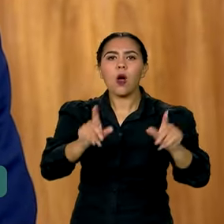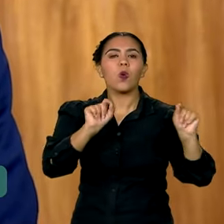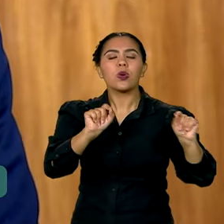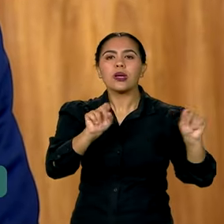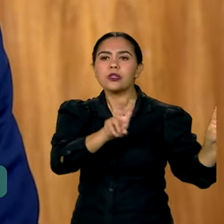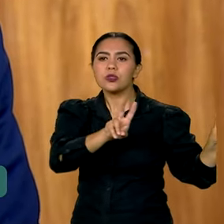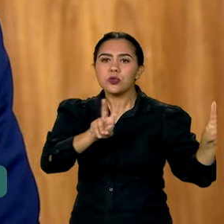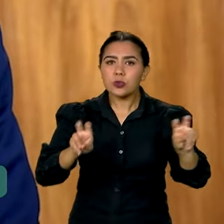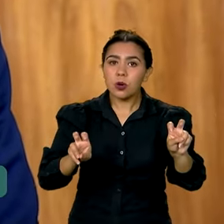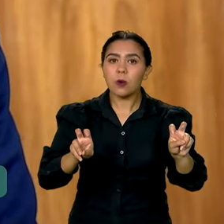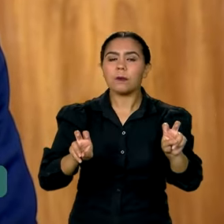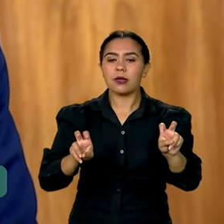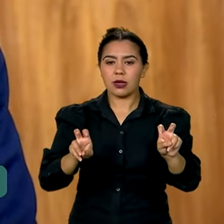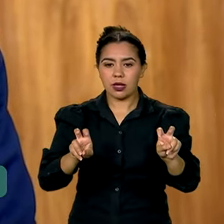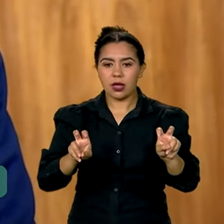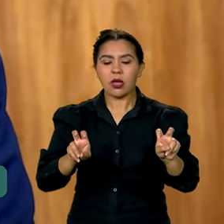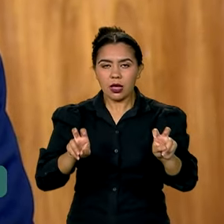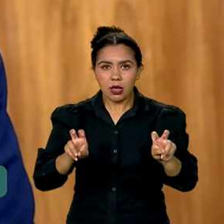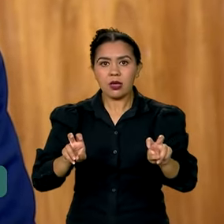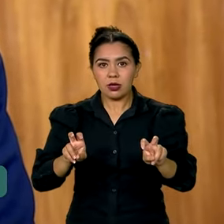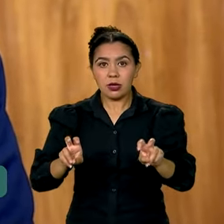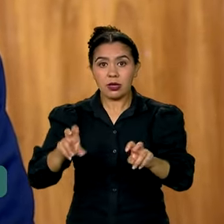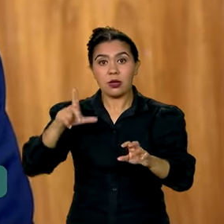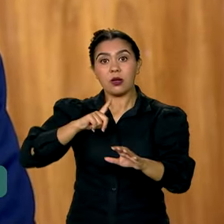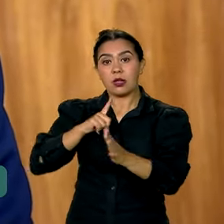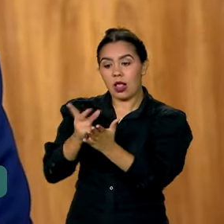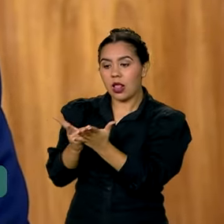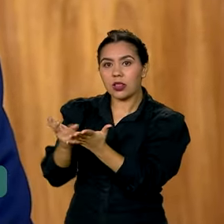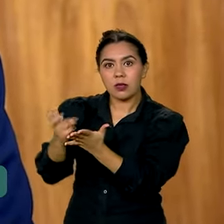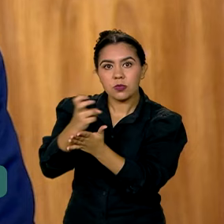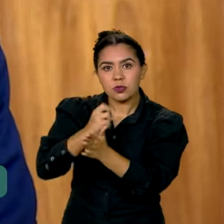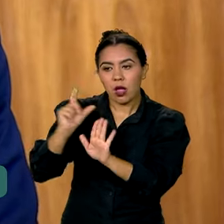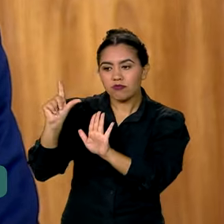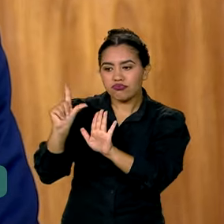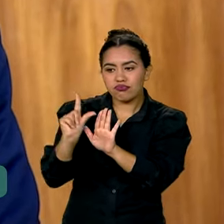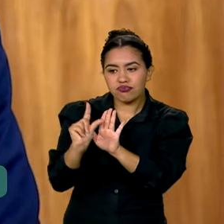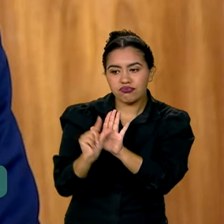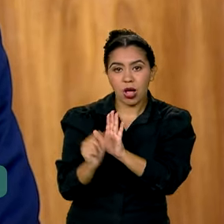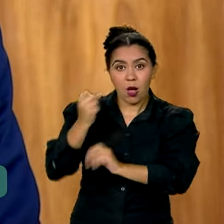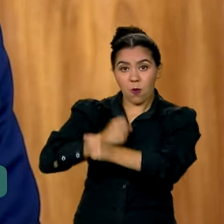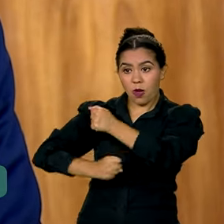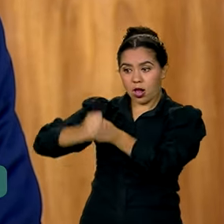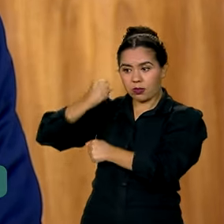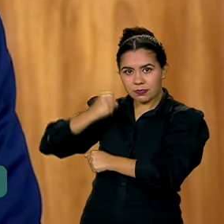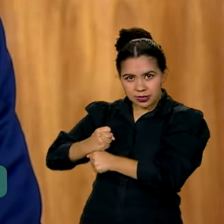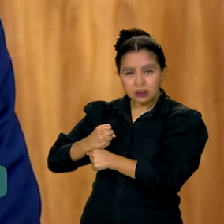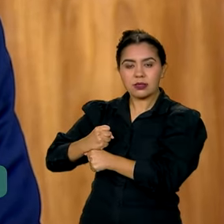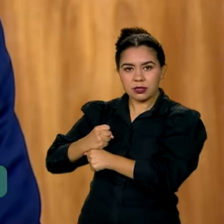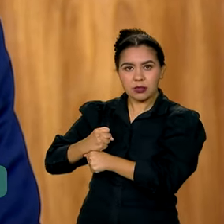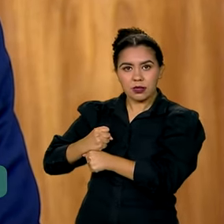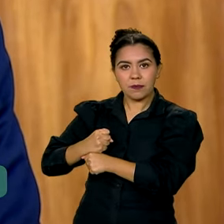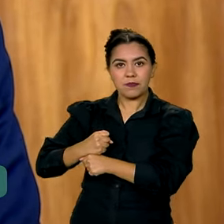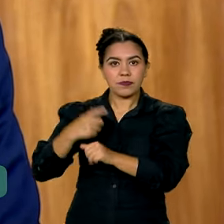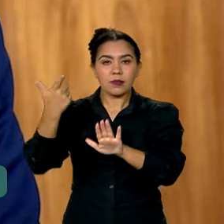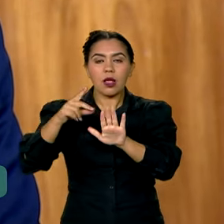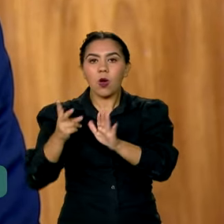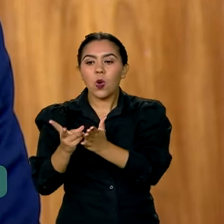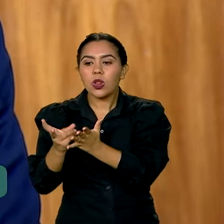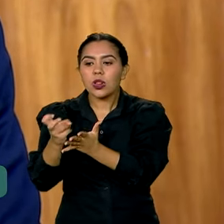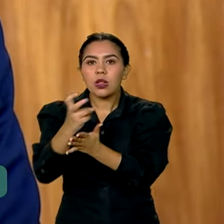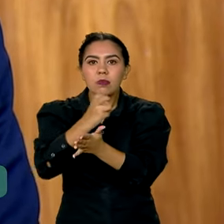a queda da carga tributária no ano passado. A carga tributária